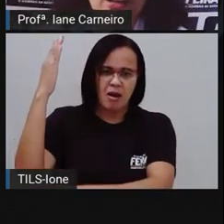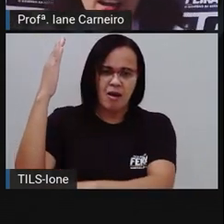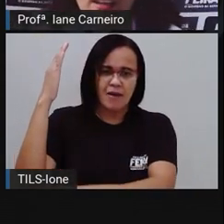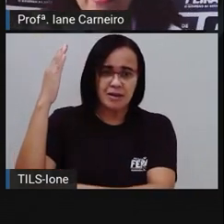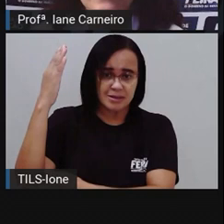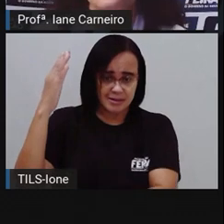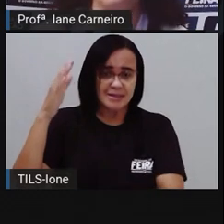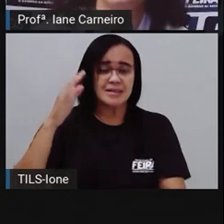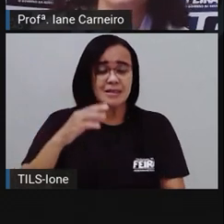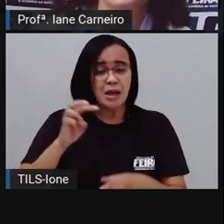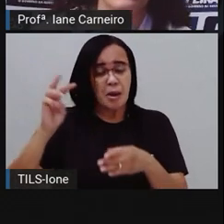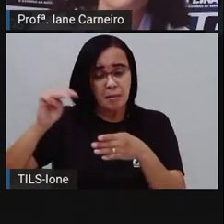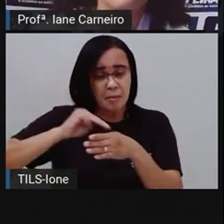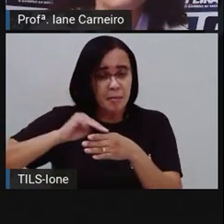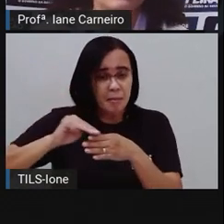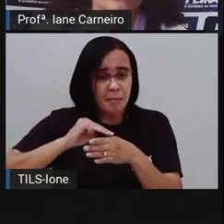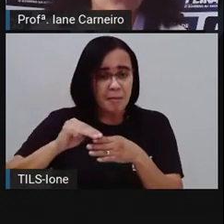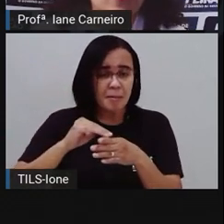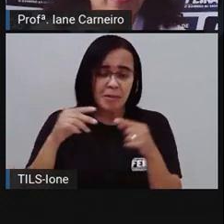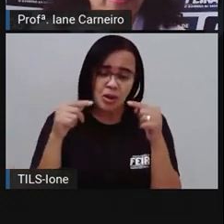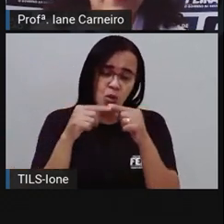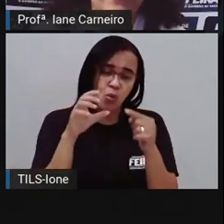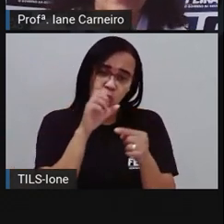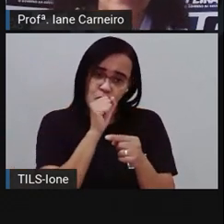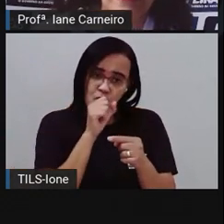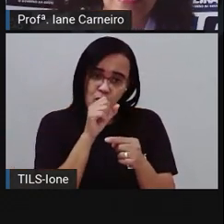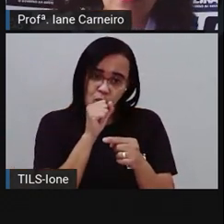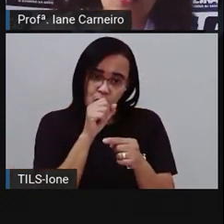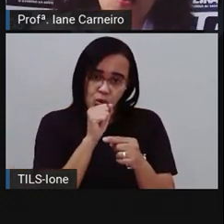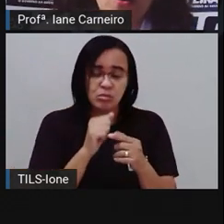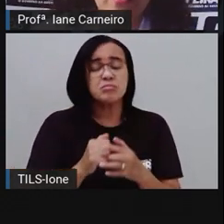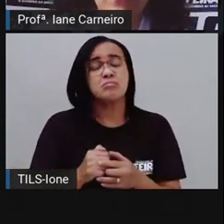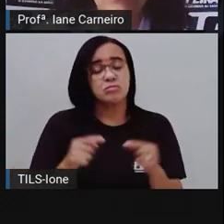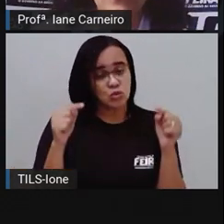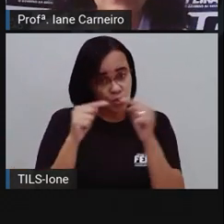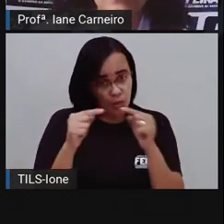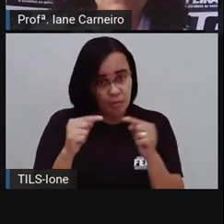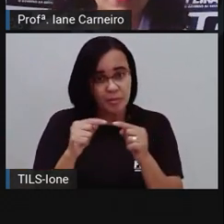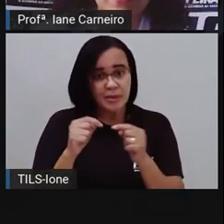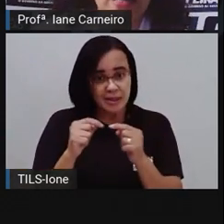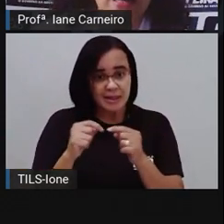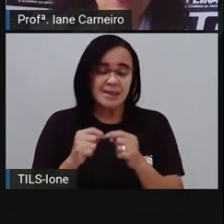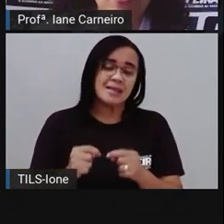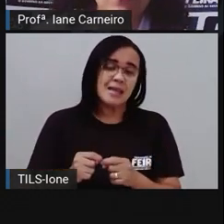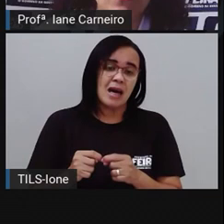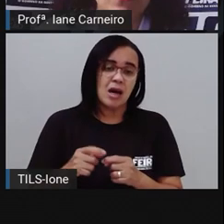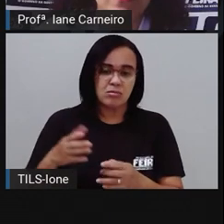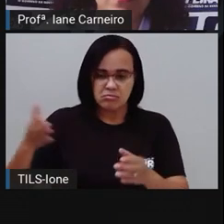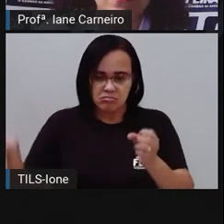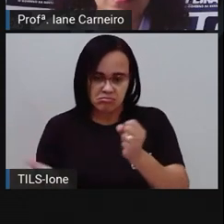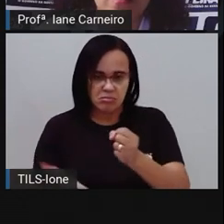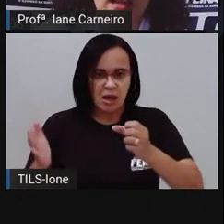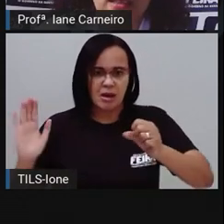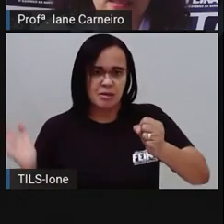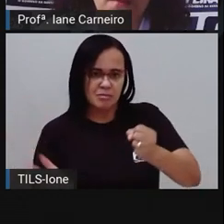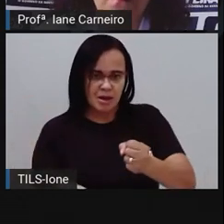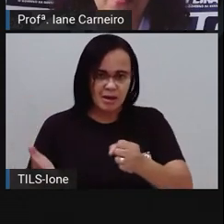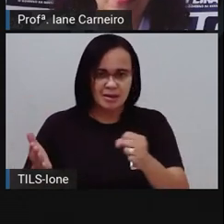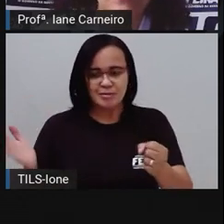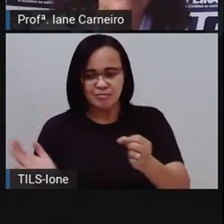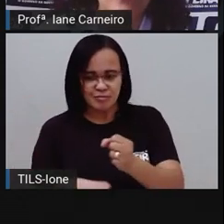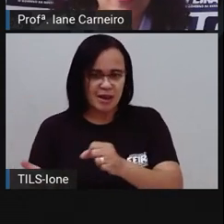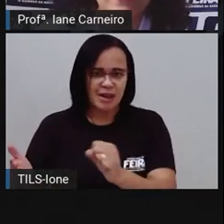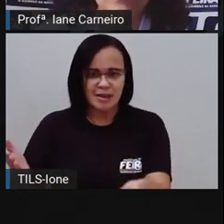alaranjadas. Representa colheita, calor e visibilidade nas culturas ocidentais.